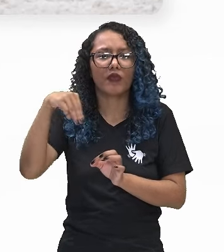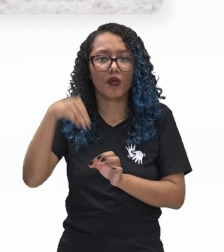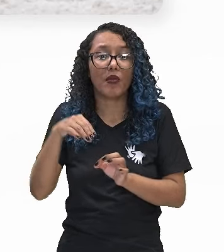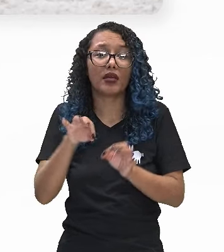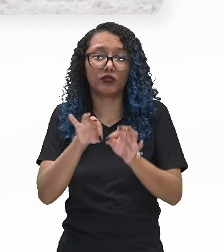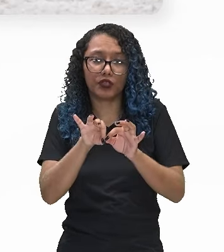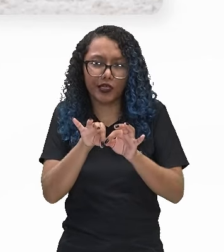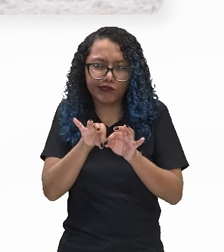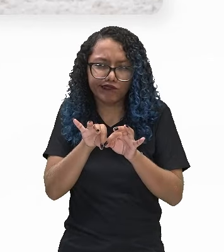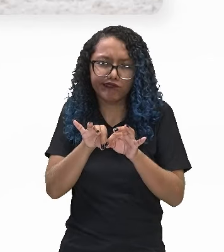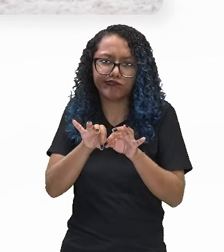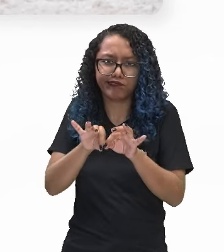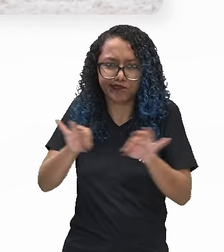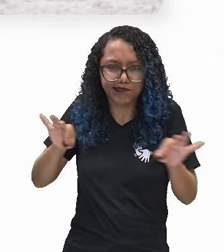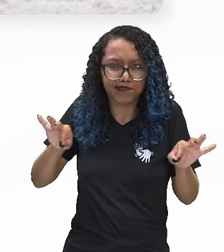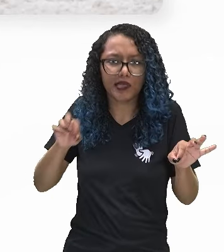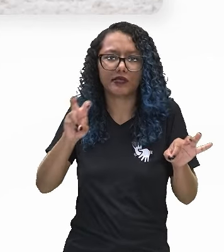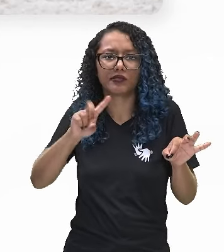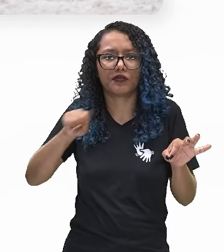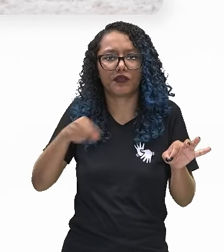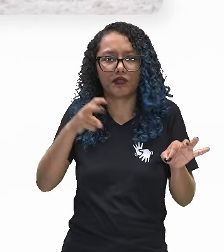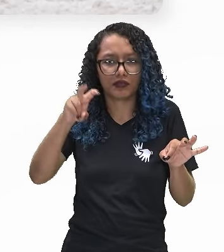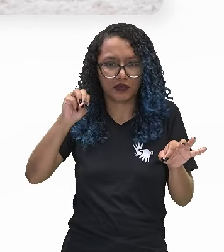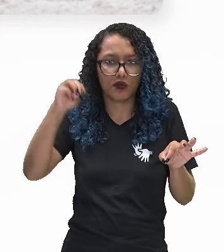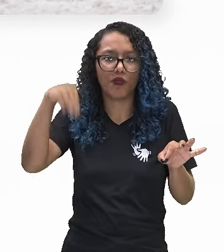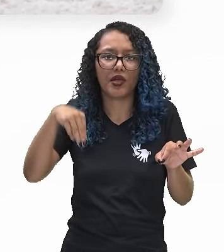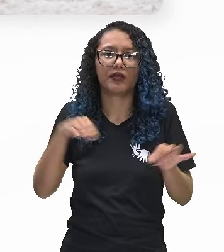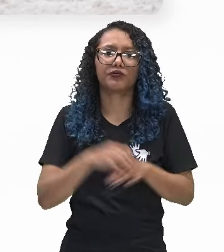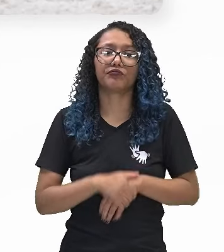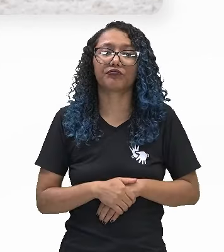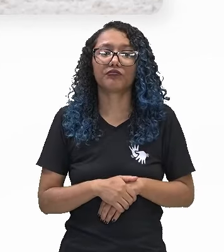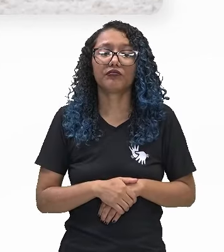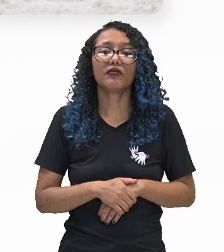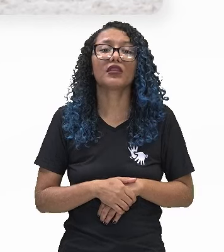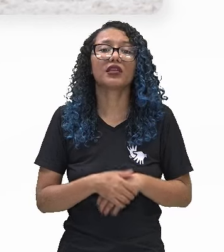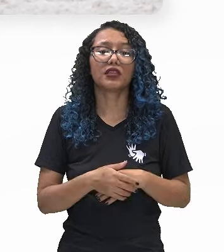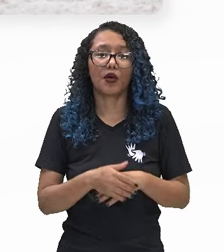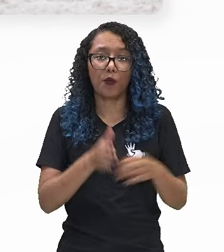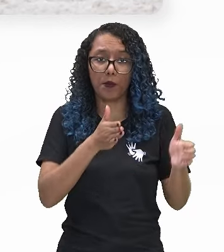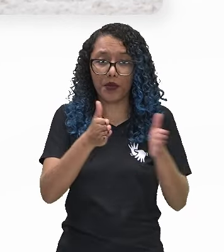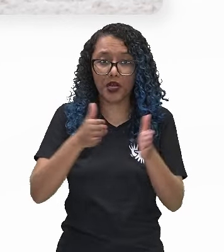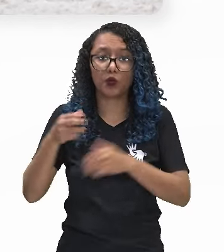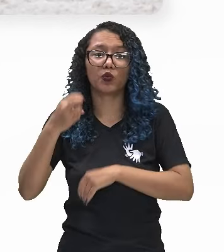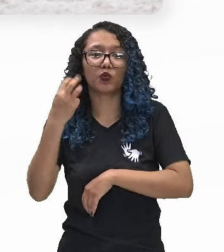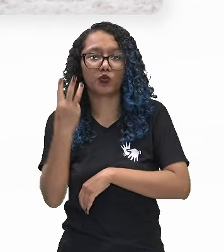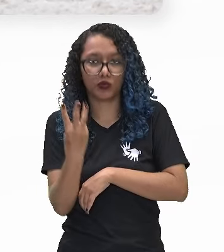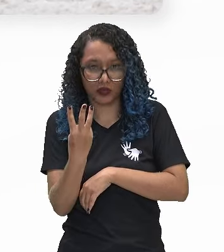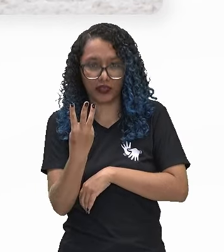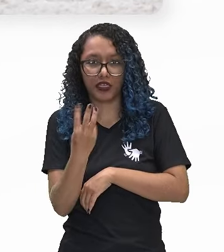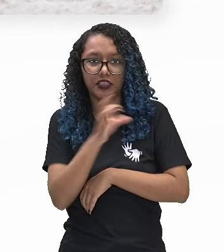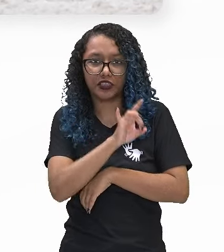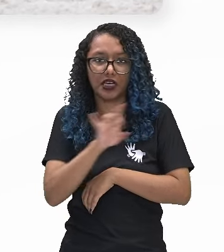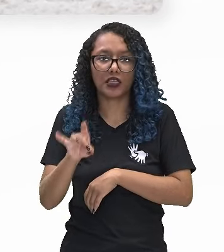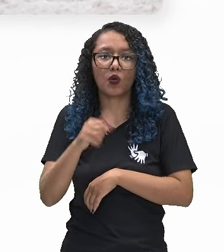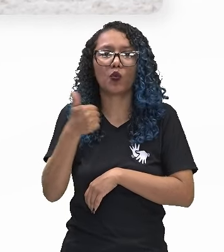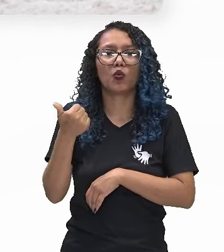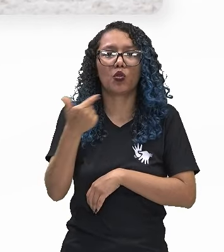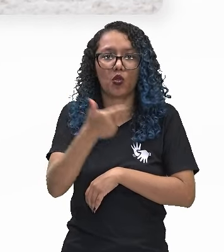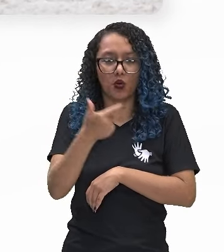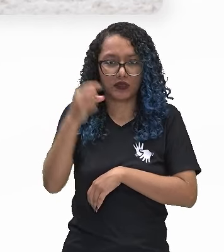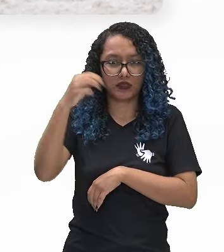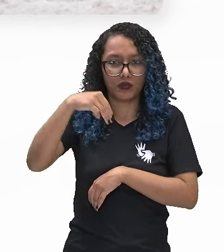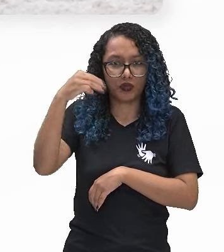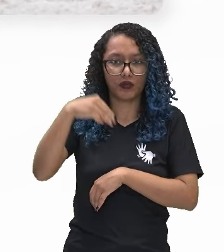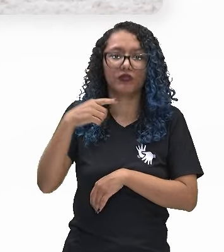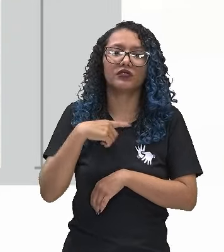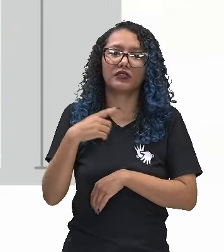jogadas em três períodos iguais de 12 minutos. E há um intervalo de três minutos entre cada período. E olha aí a